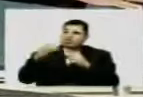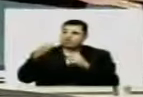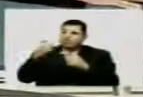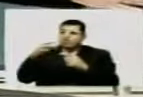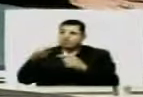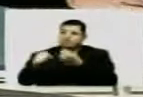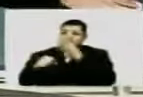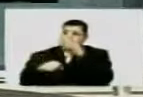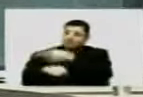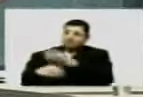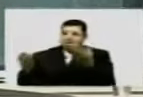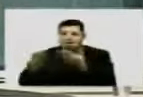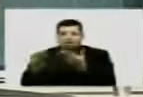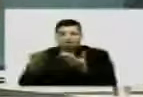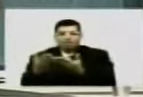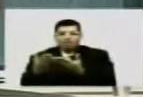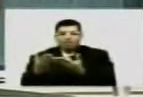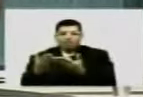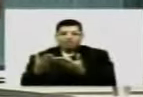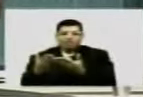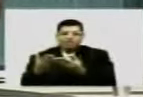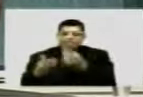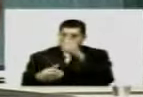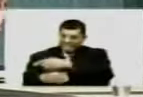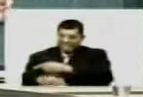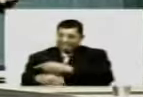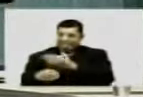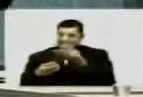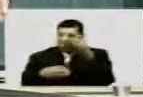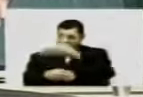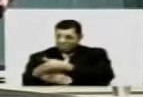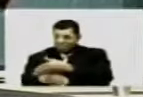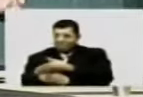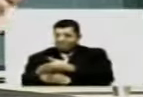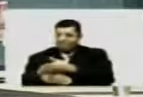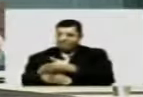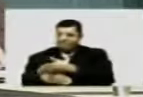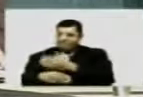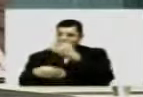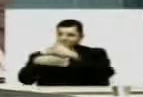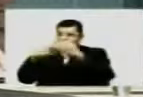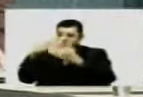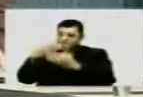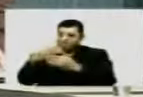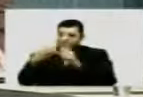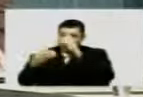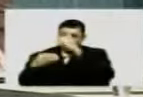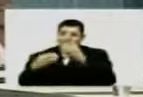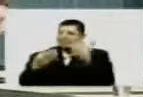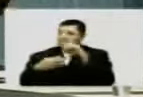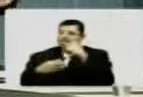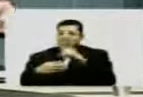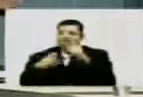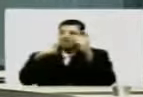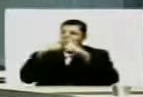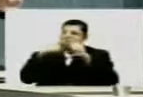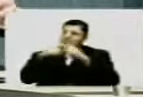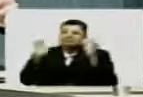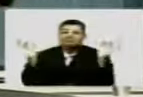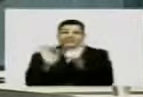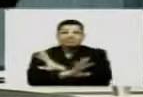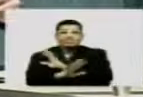oposição. E agora, chega às vésperas da reforma do hospital de guarnição, e